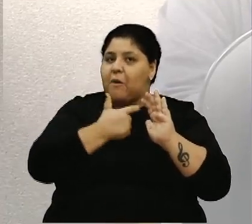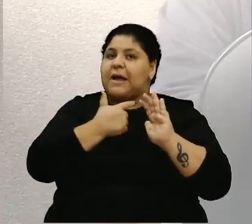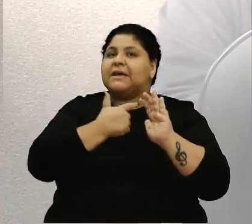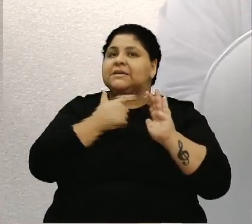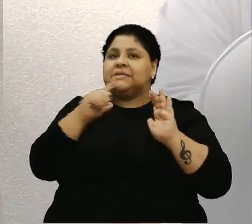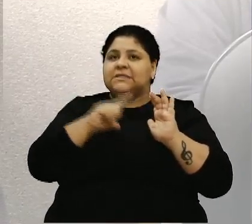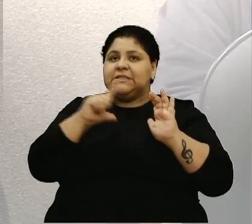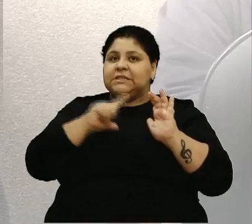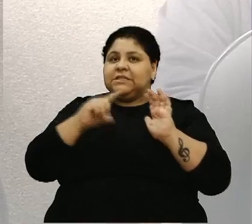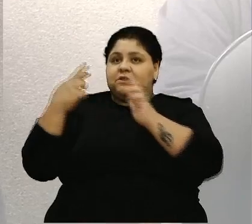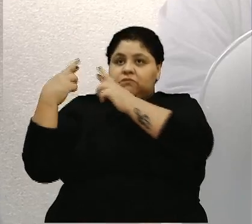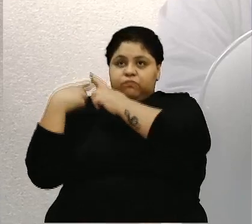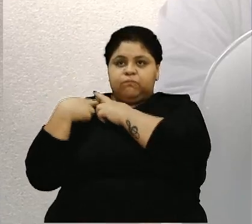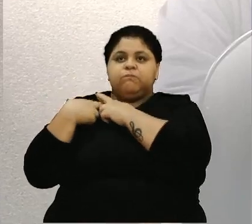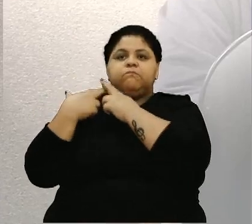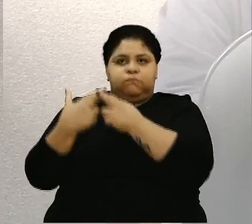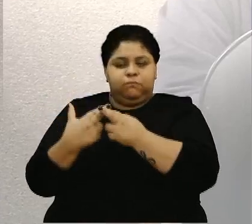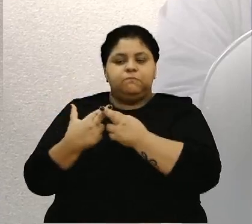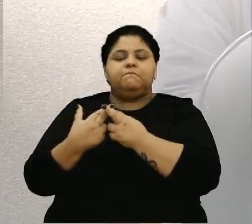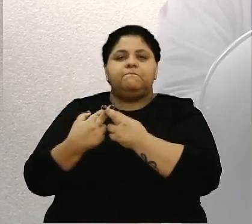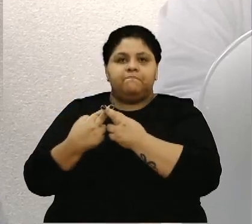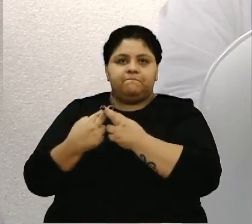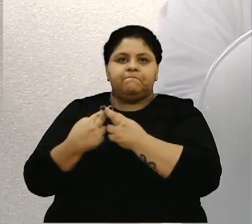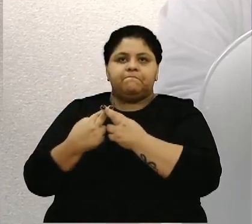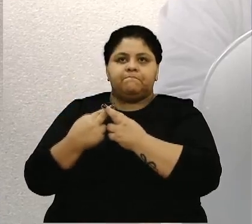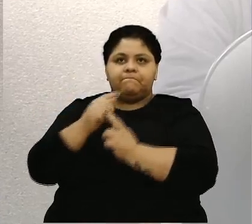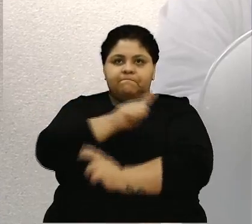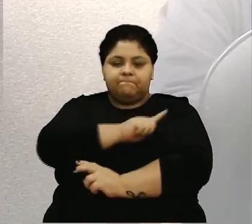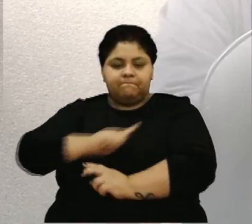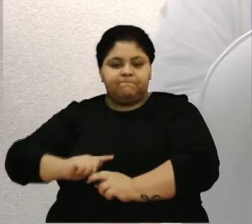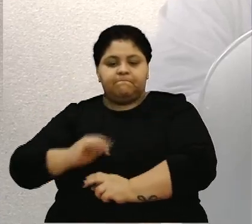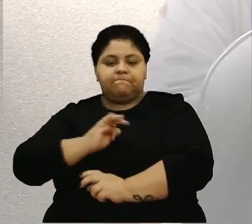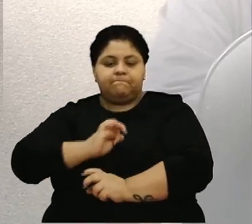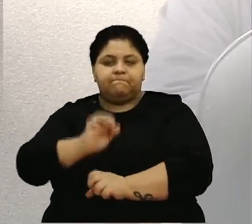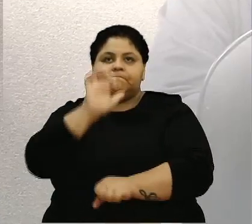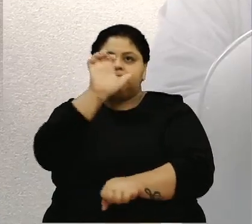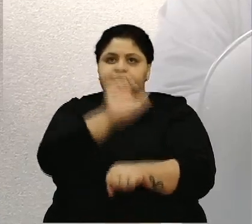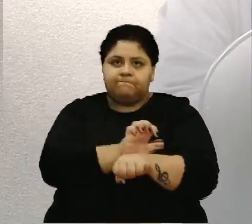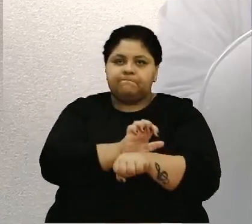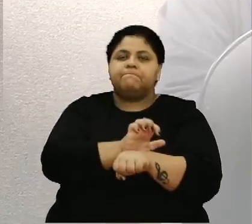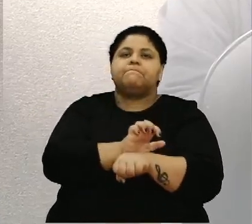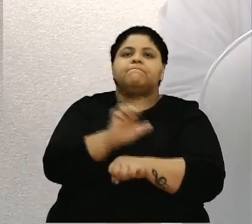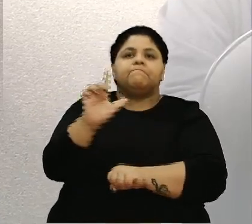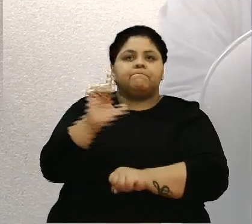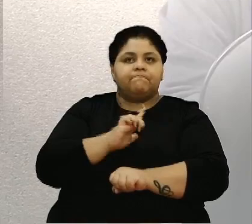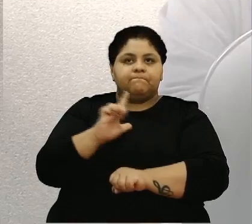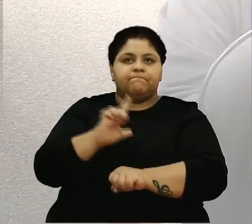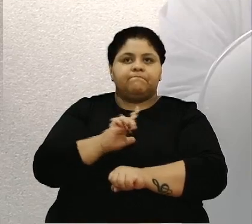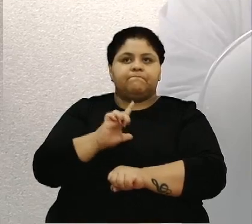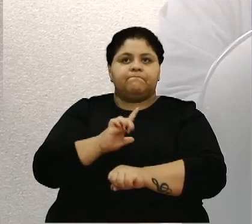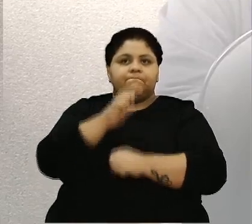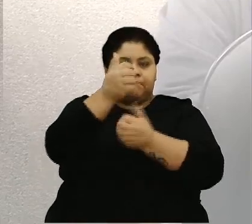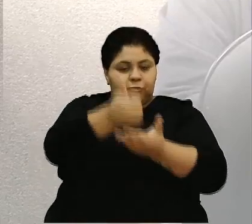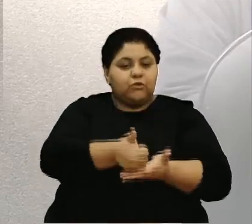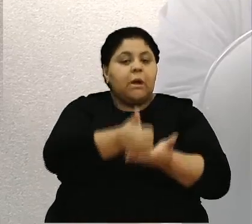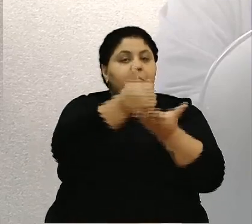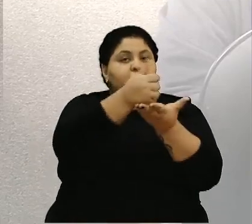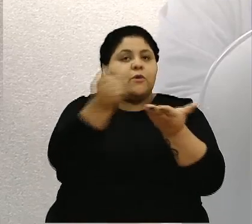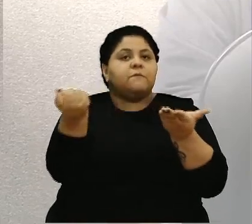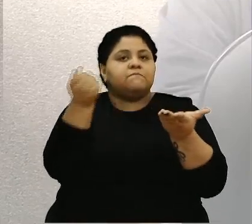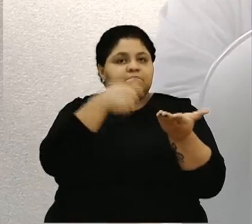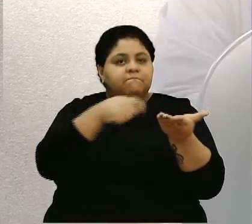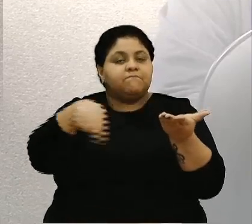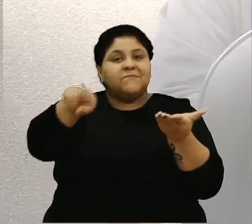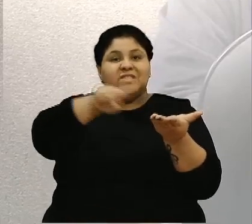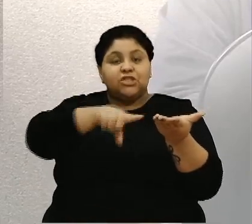grande responsabilidade, especialmente governo federal, estadual, vão ter que dar os subsídios necessários para que